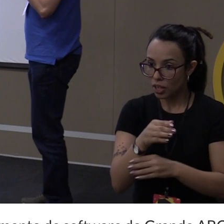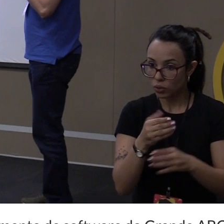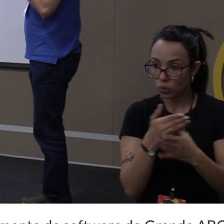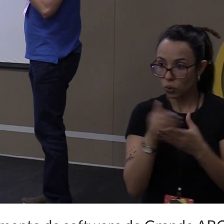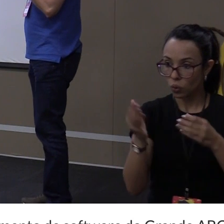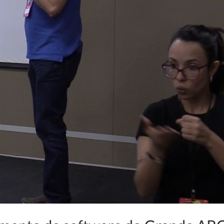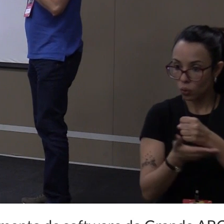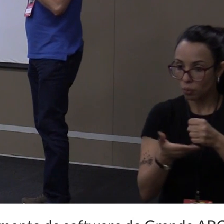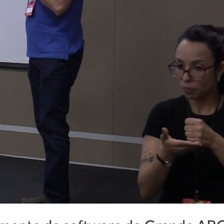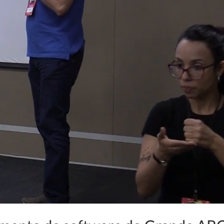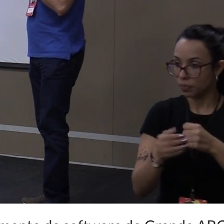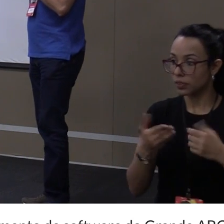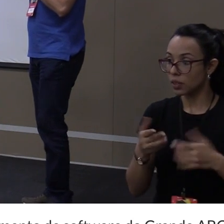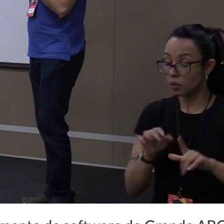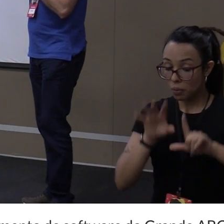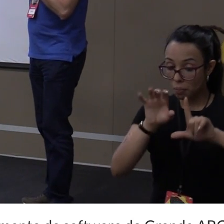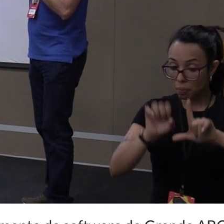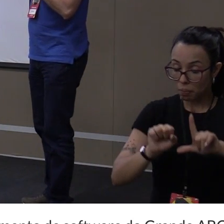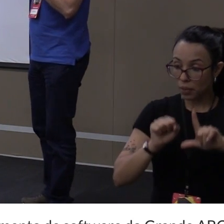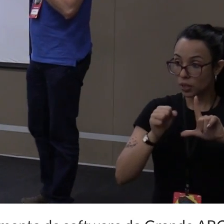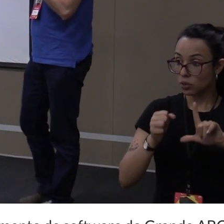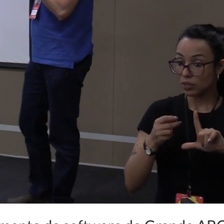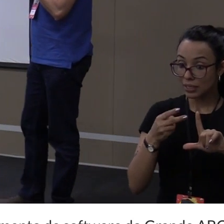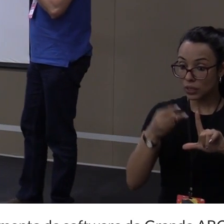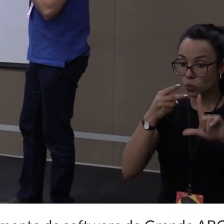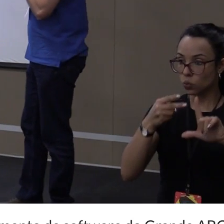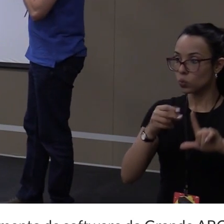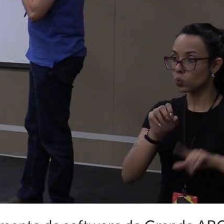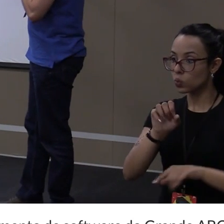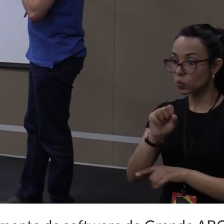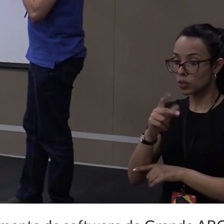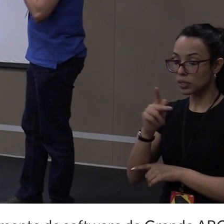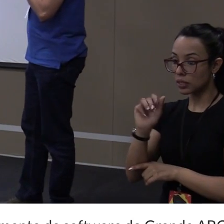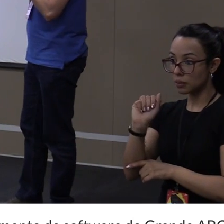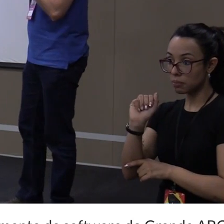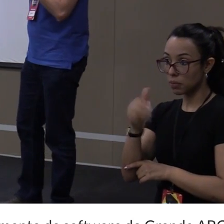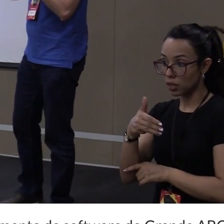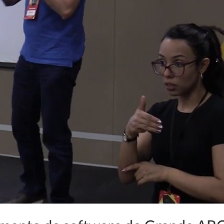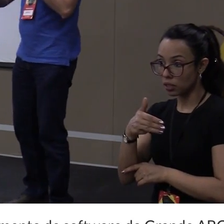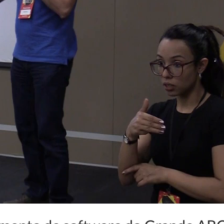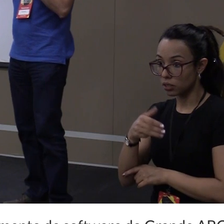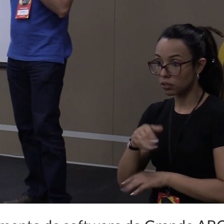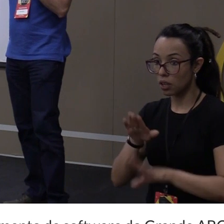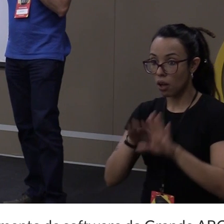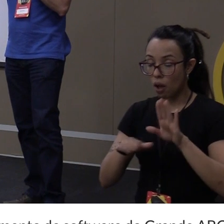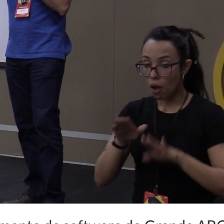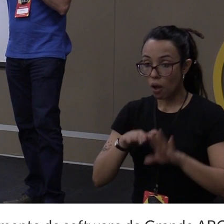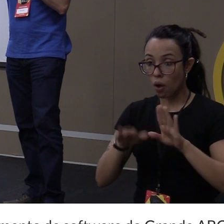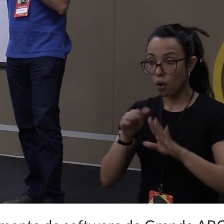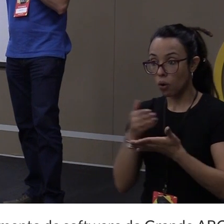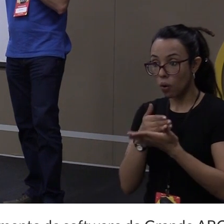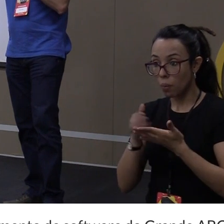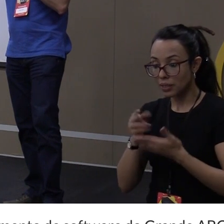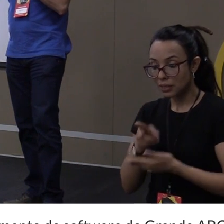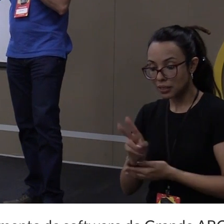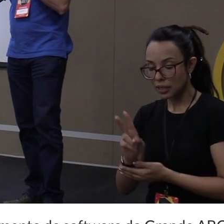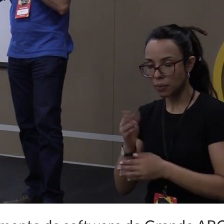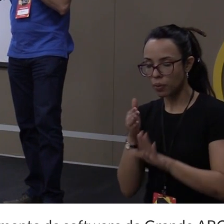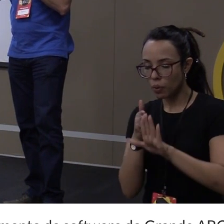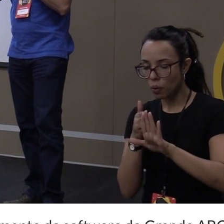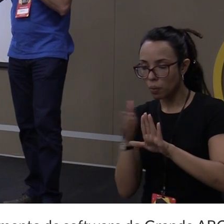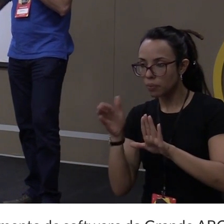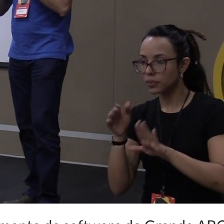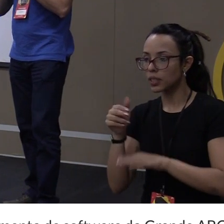Estou pegando o segundo spam. XPF é interessante. Cuidado que XPF começa indexado em 1. Indexado em